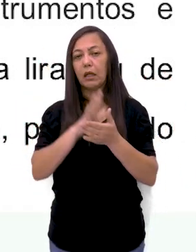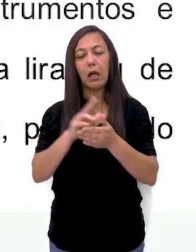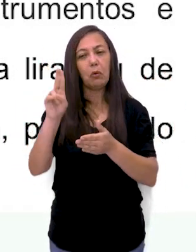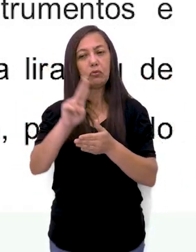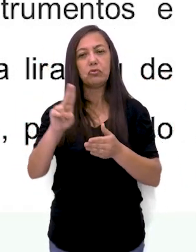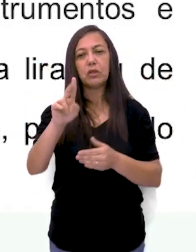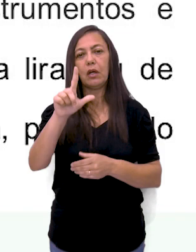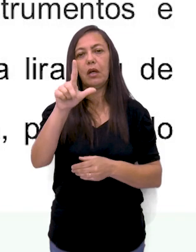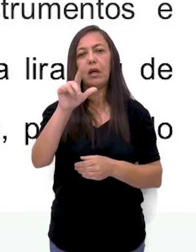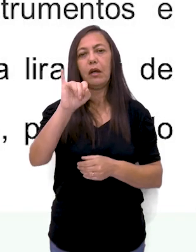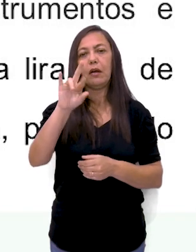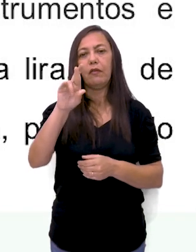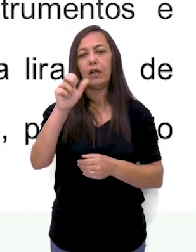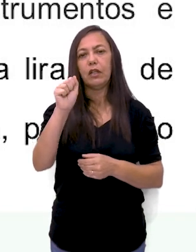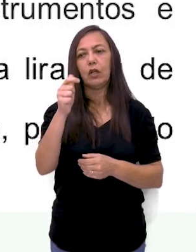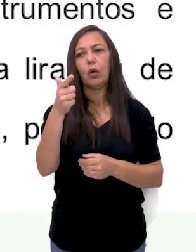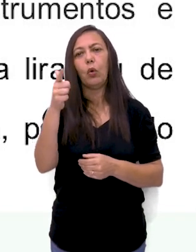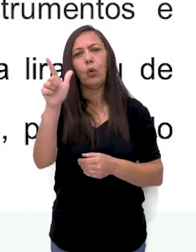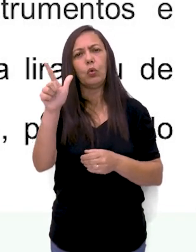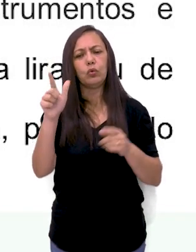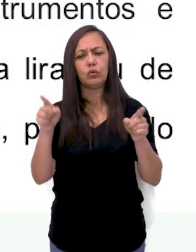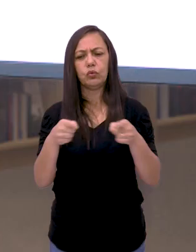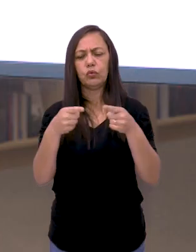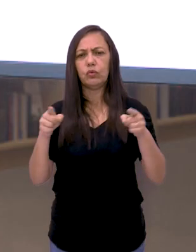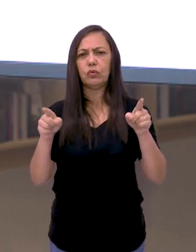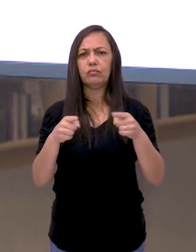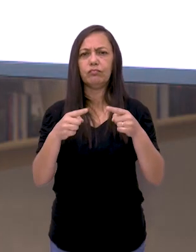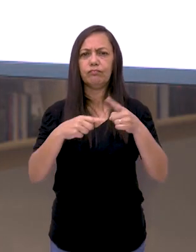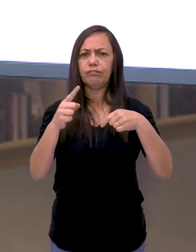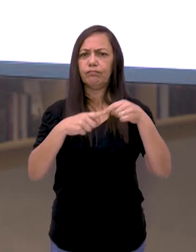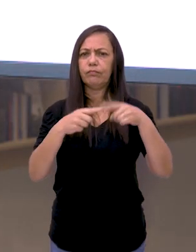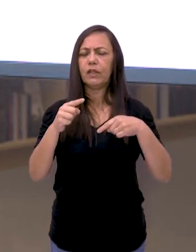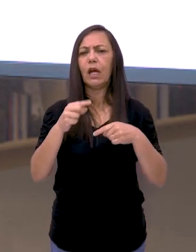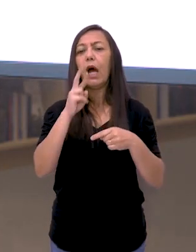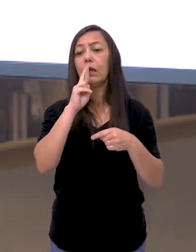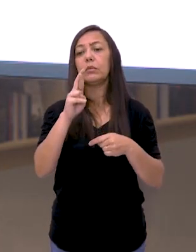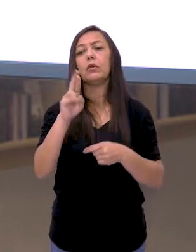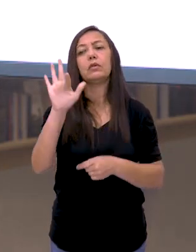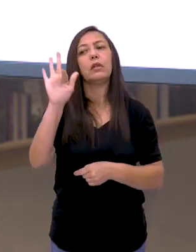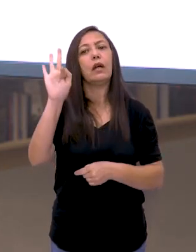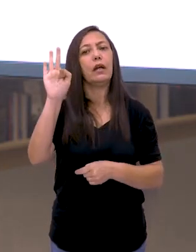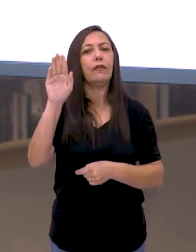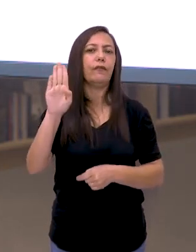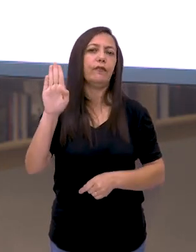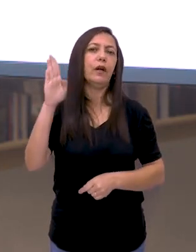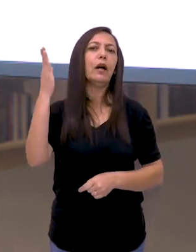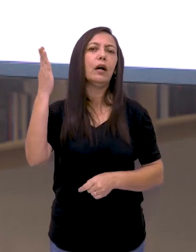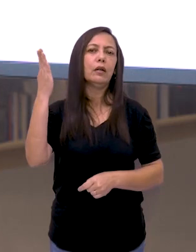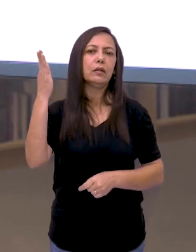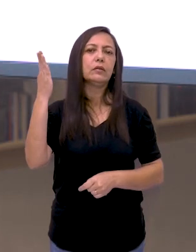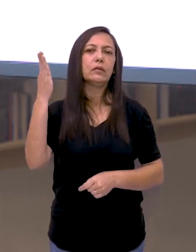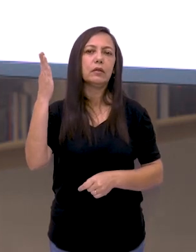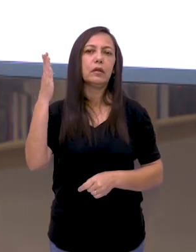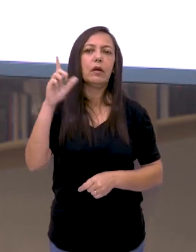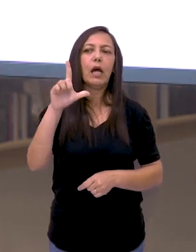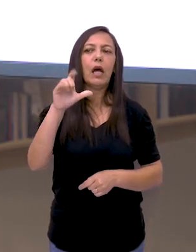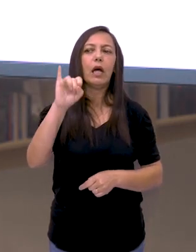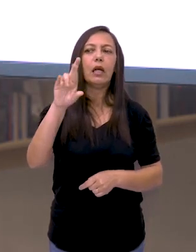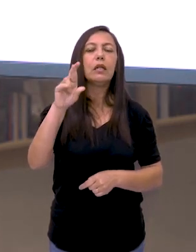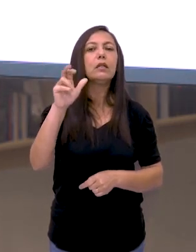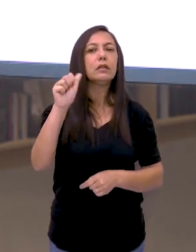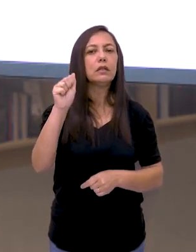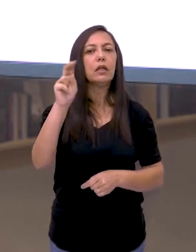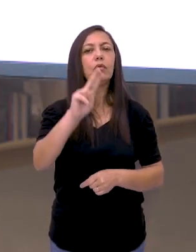lira ou de qualquer outro instrumento musical. Falso! Isso já foi visto e vocês já sabem disso que a lira era um instrumento